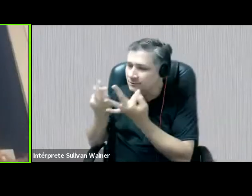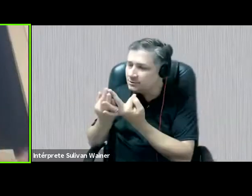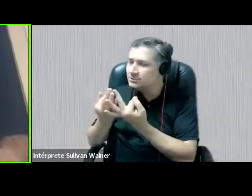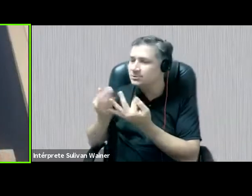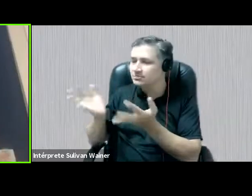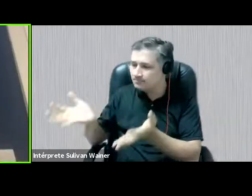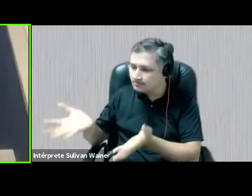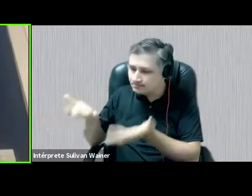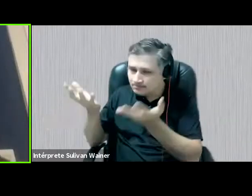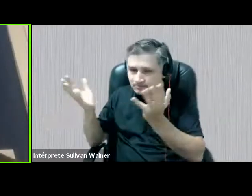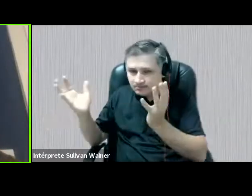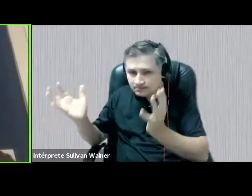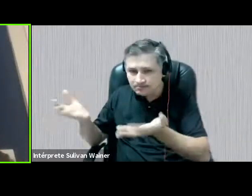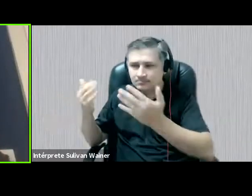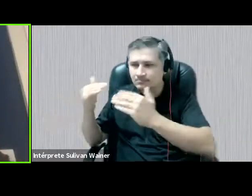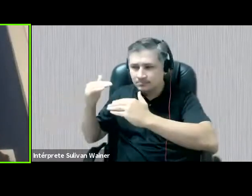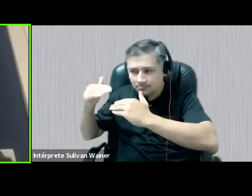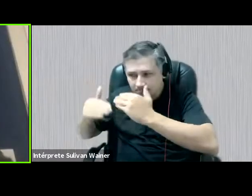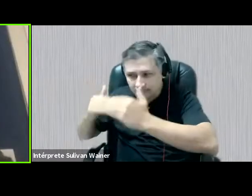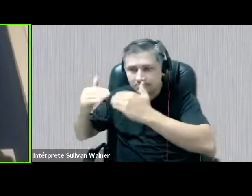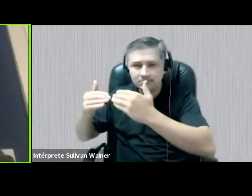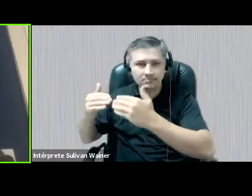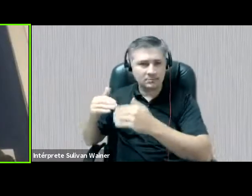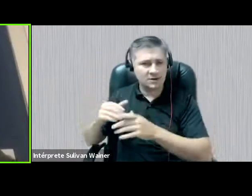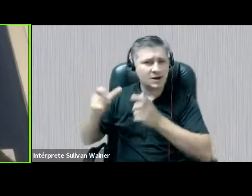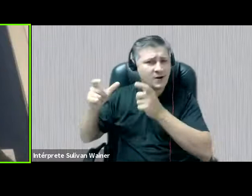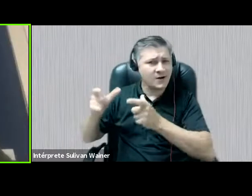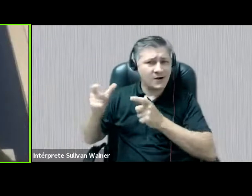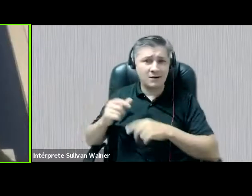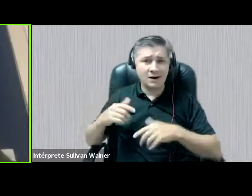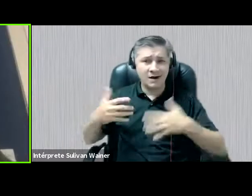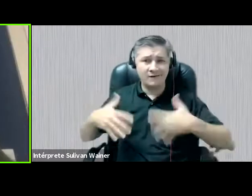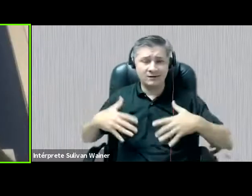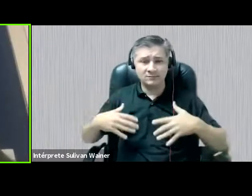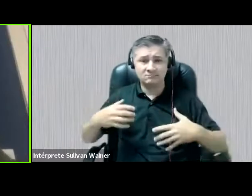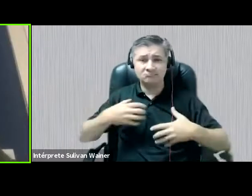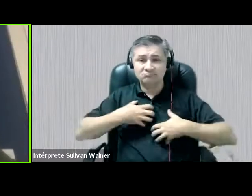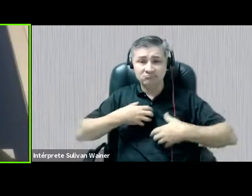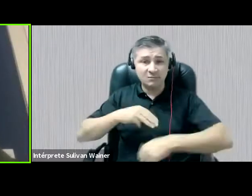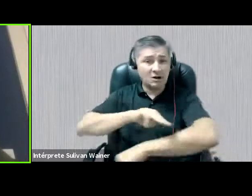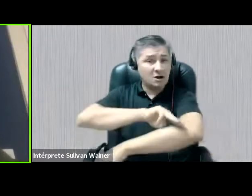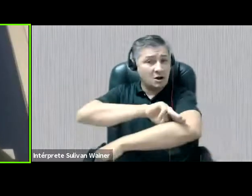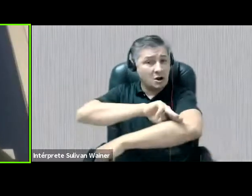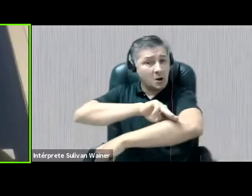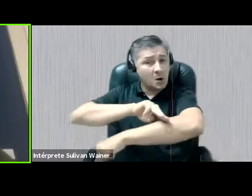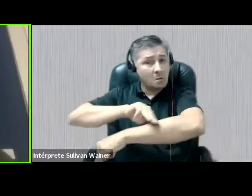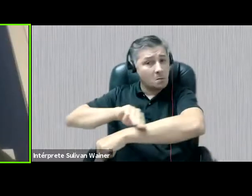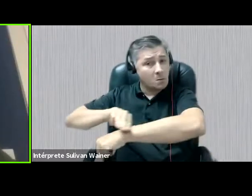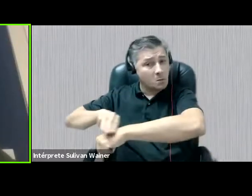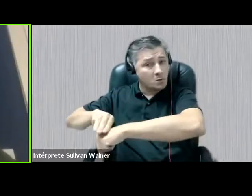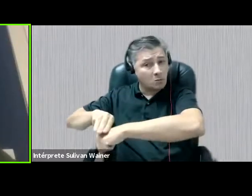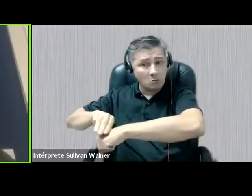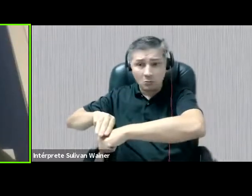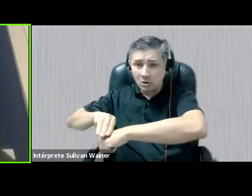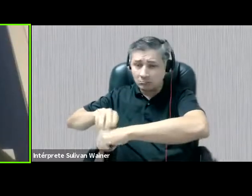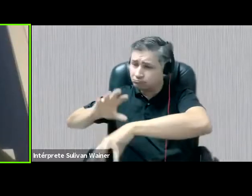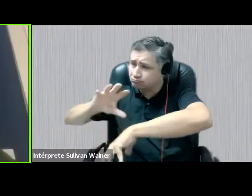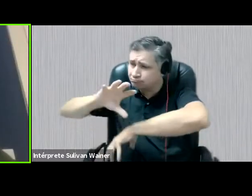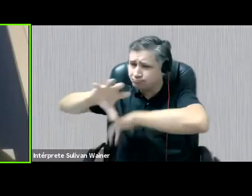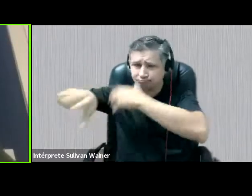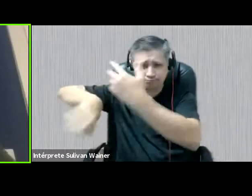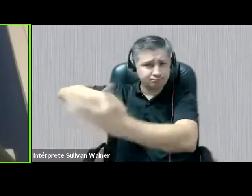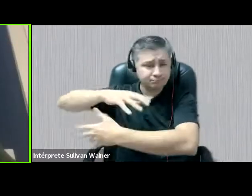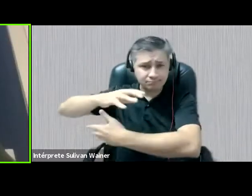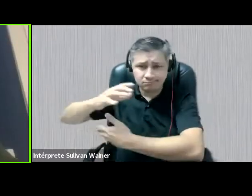construção nesse cenário desse pânico moral que tem se construído nessa última década, né, a qual tem